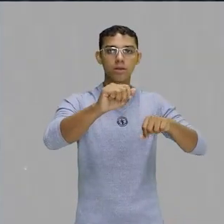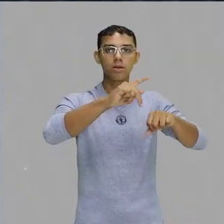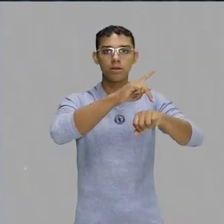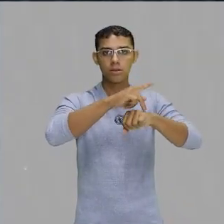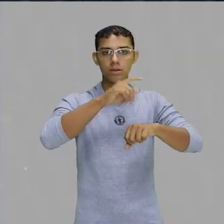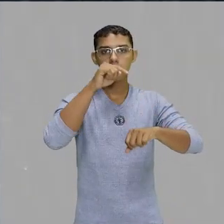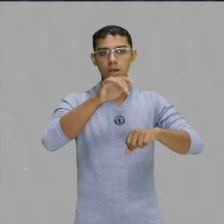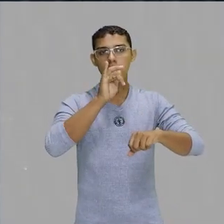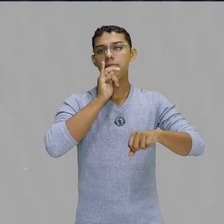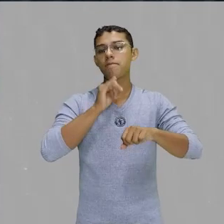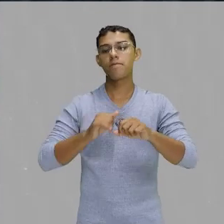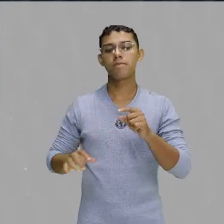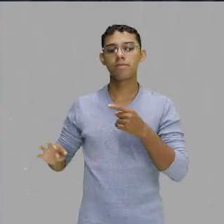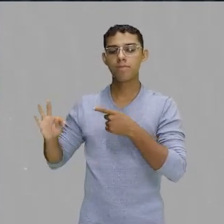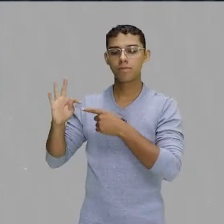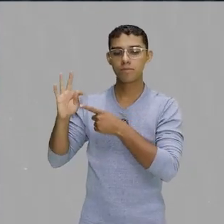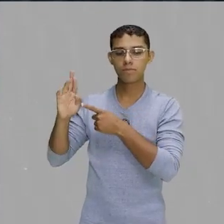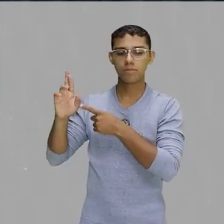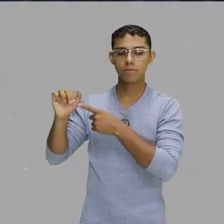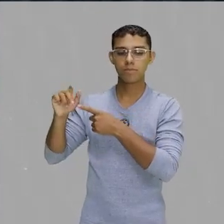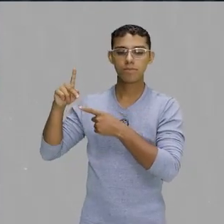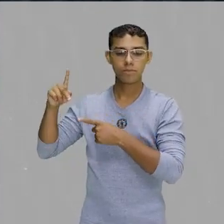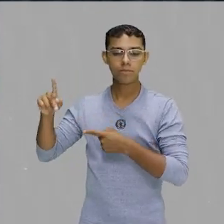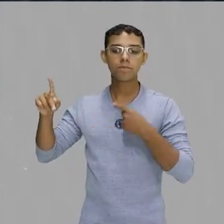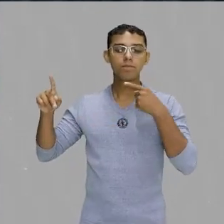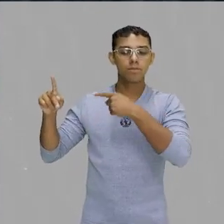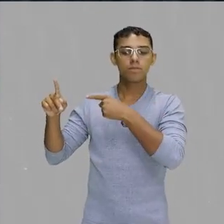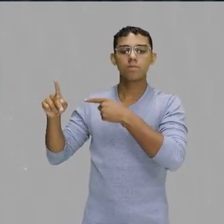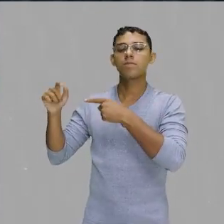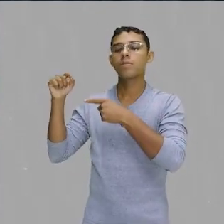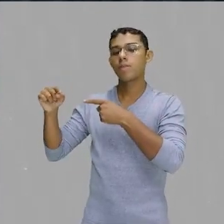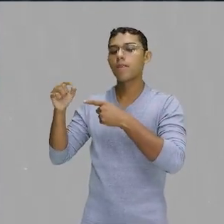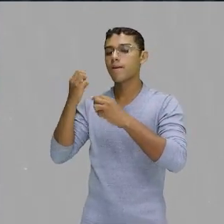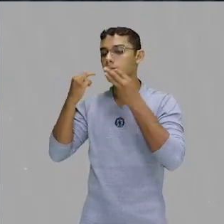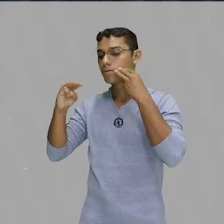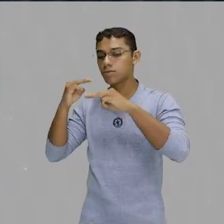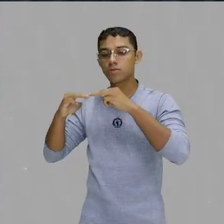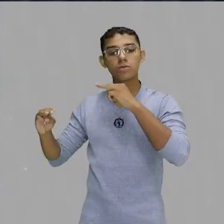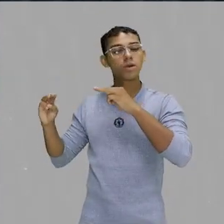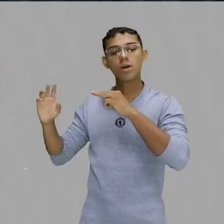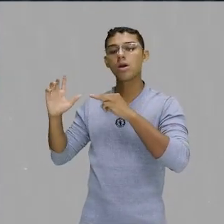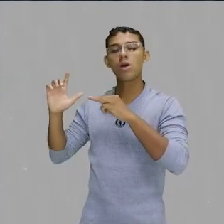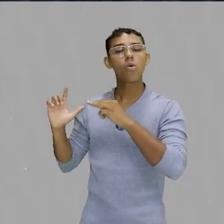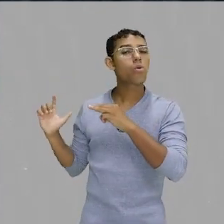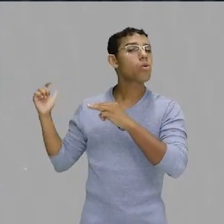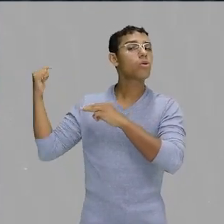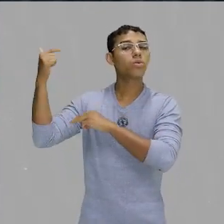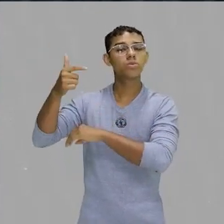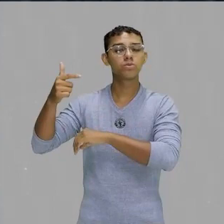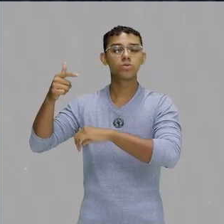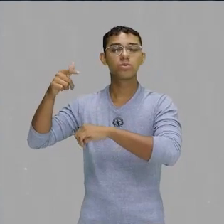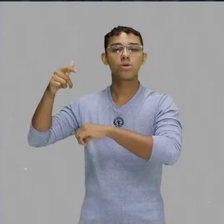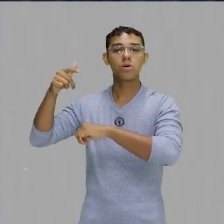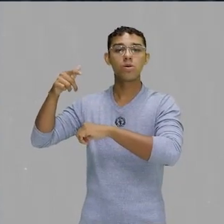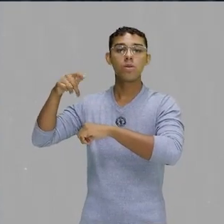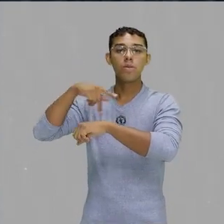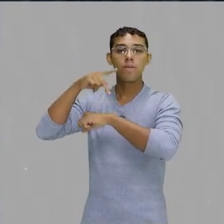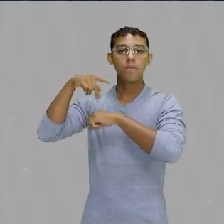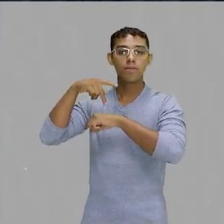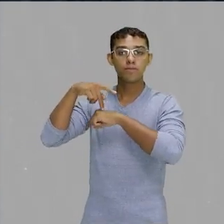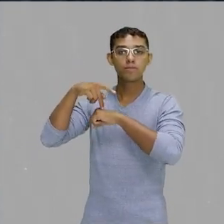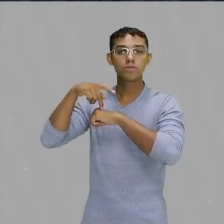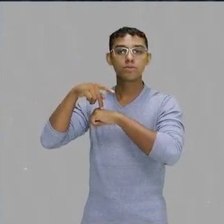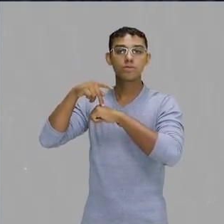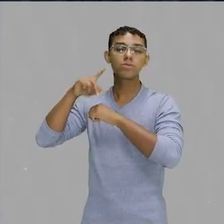gênero musical de origem estadunidense, tá? O trap, ele é de origem dos Estados Unidos e que